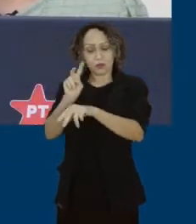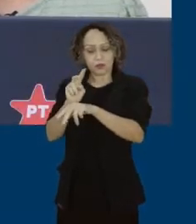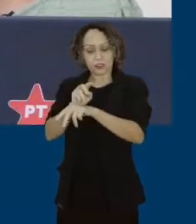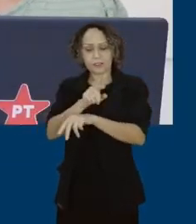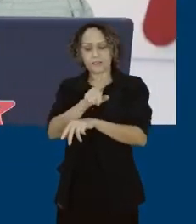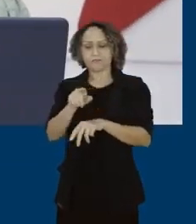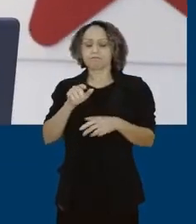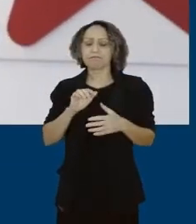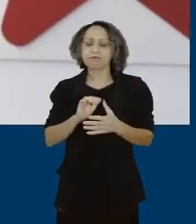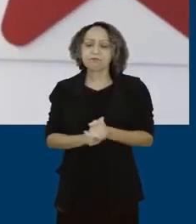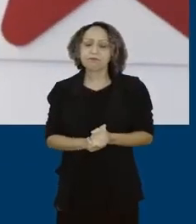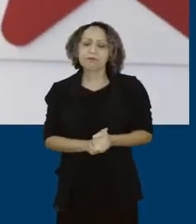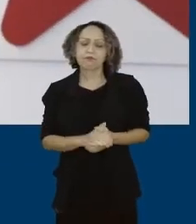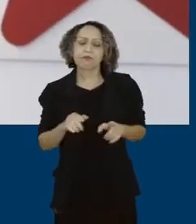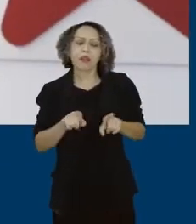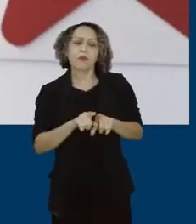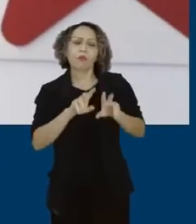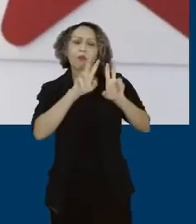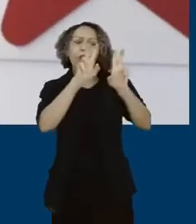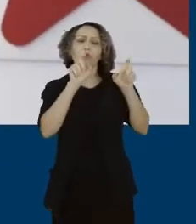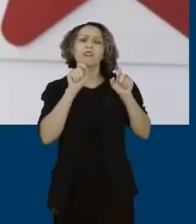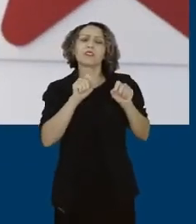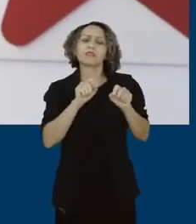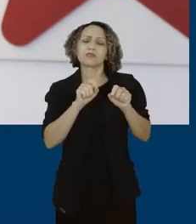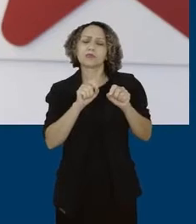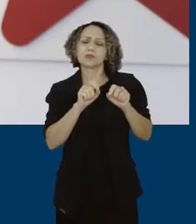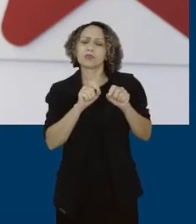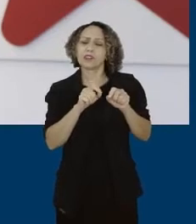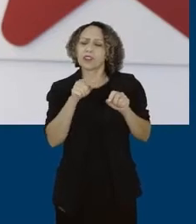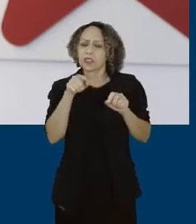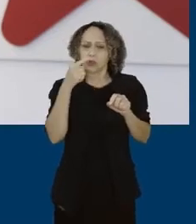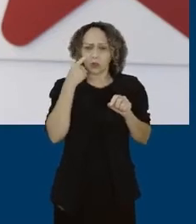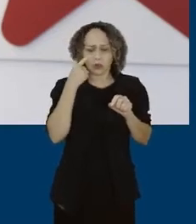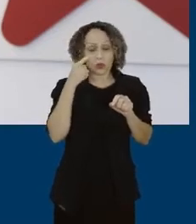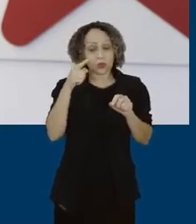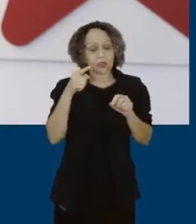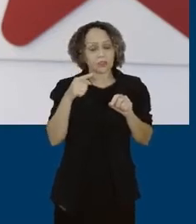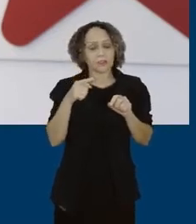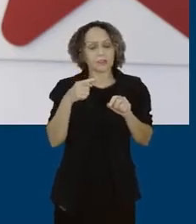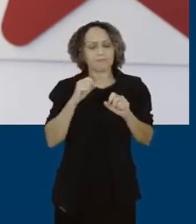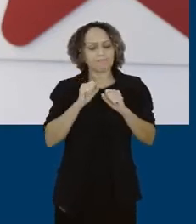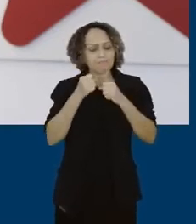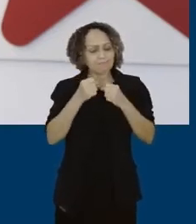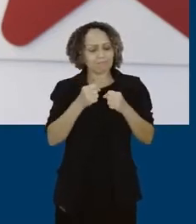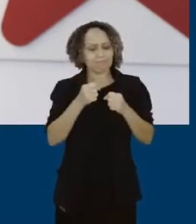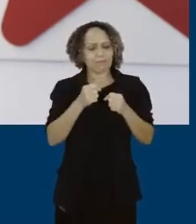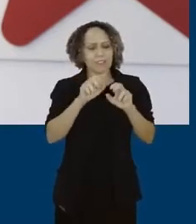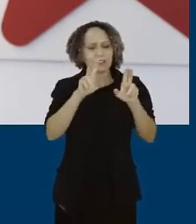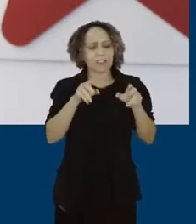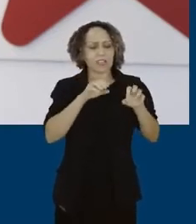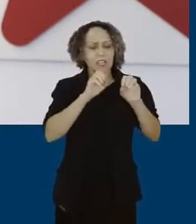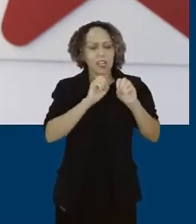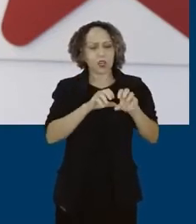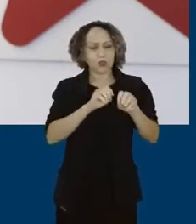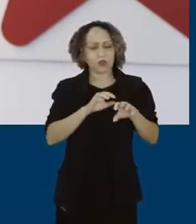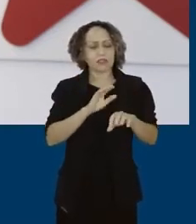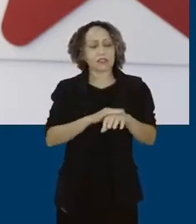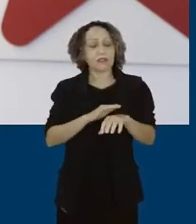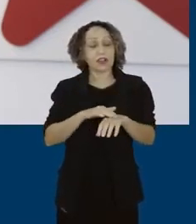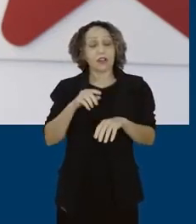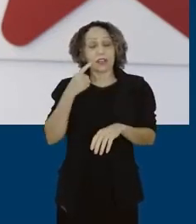Deputado, outro assunto que tem muito a sua atenção na sua atuação parlamentar é a educação. E a gente assiste agora o Ministério MEC